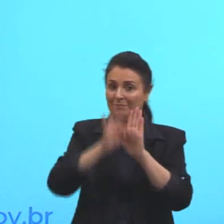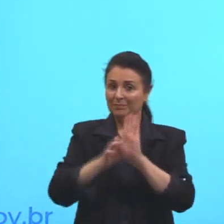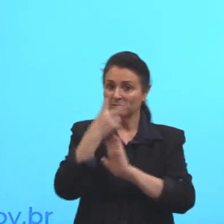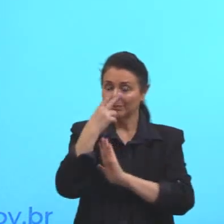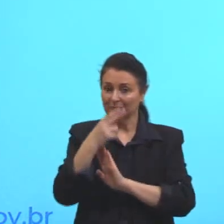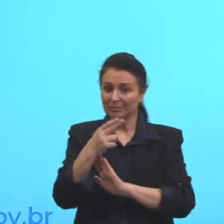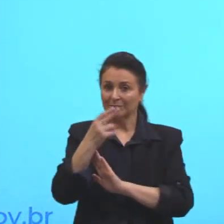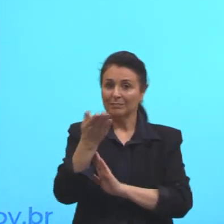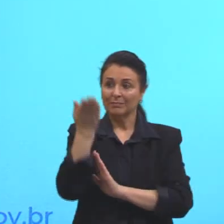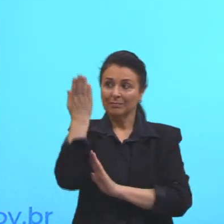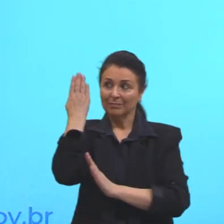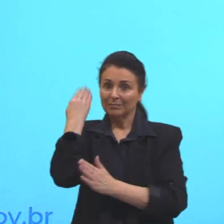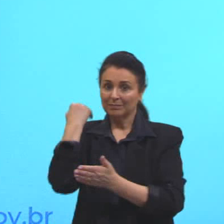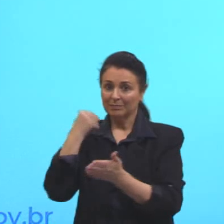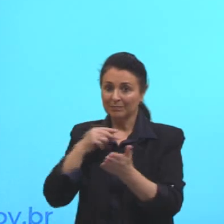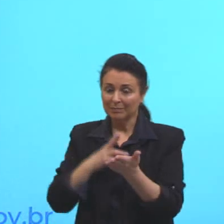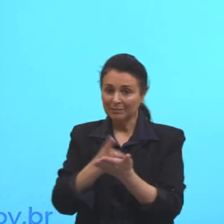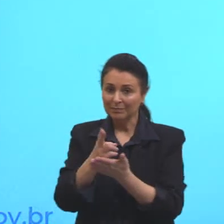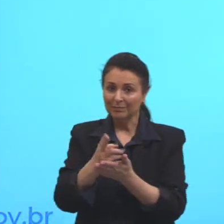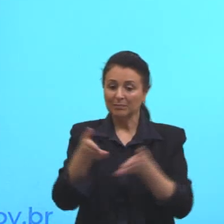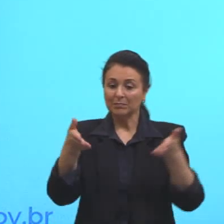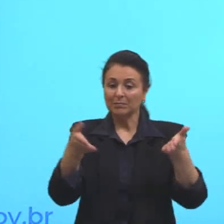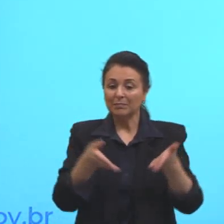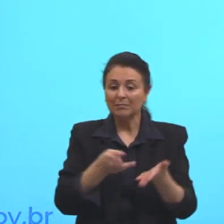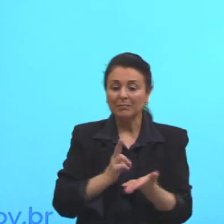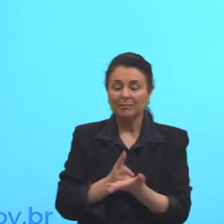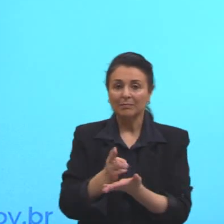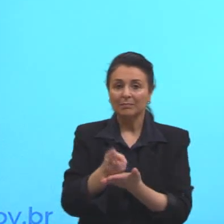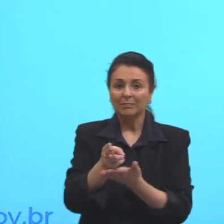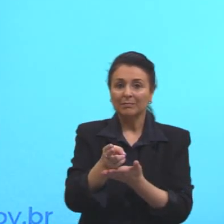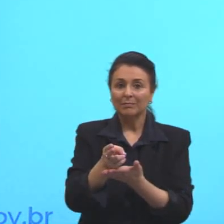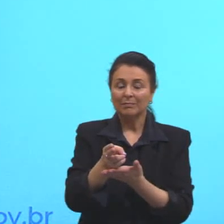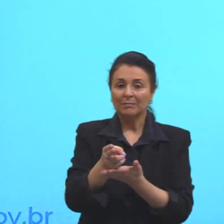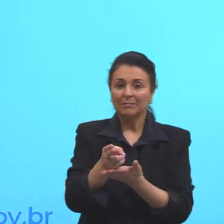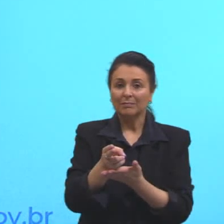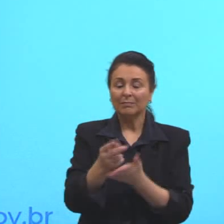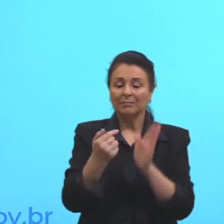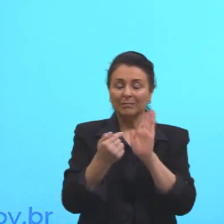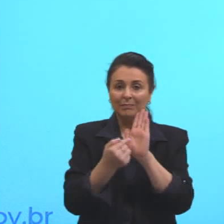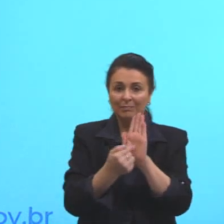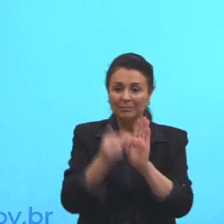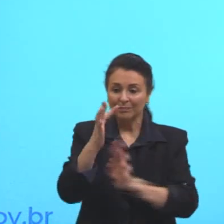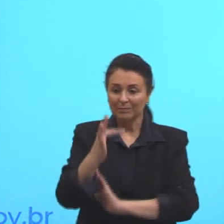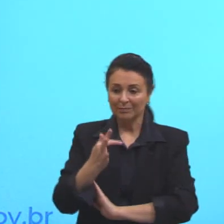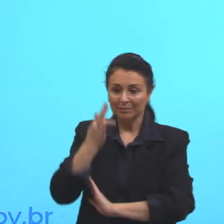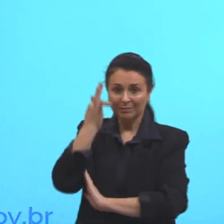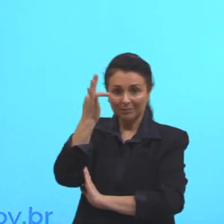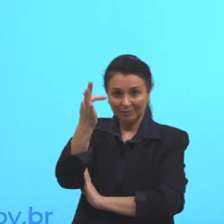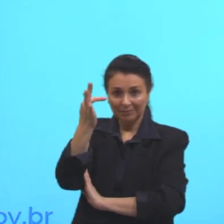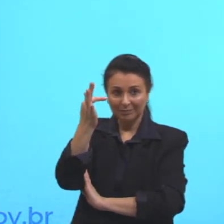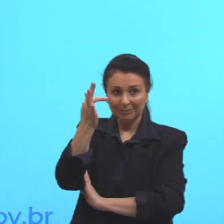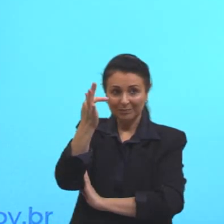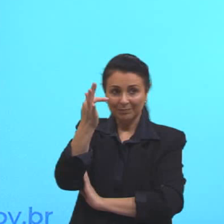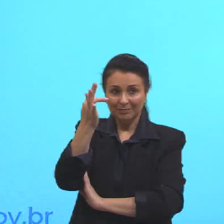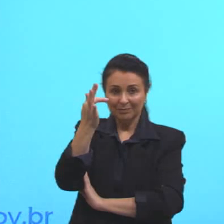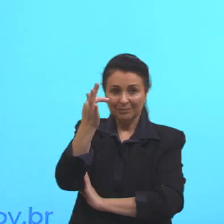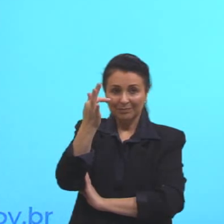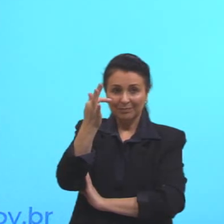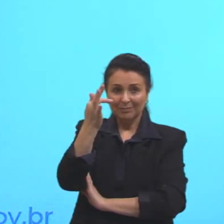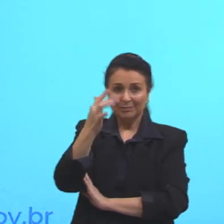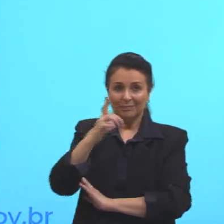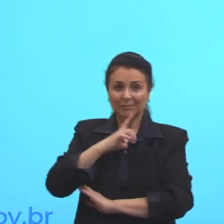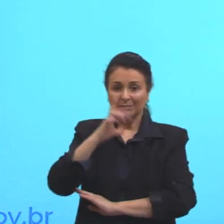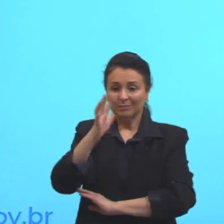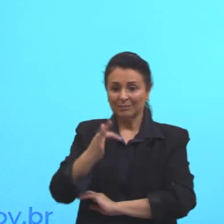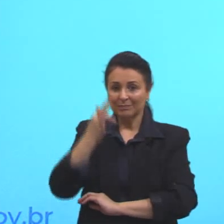contínuo, indicando presente contínuo, indicando futuro, aqui nós temos